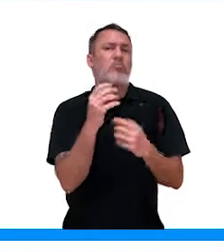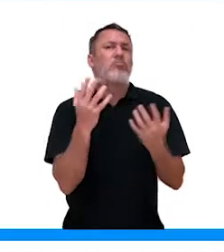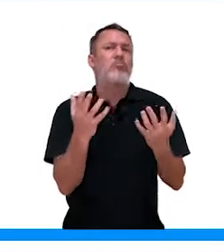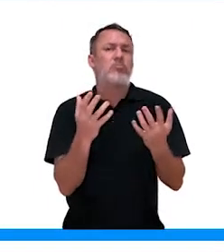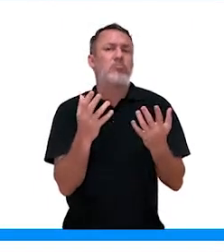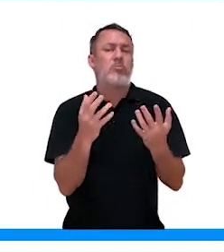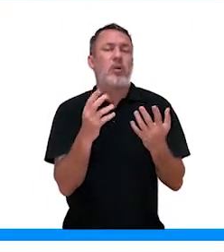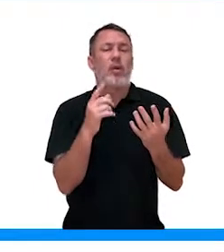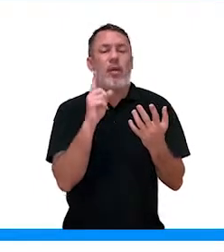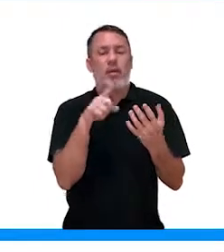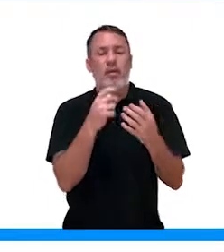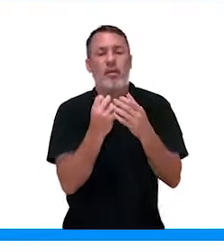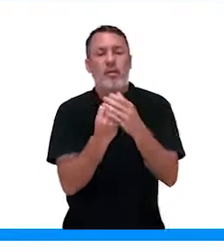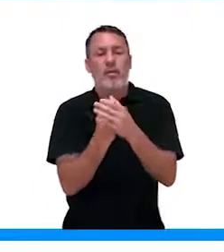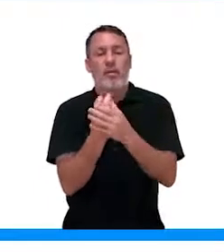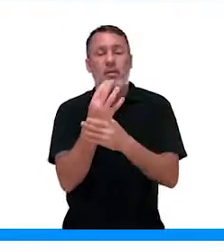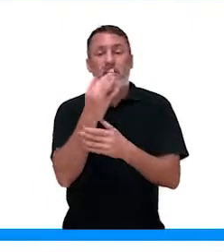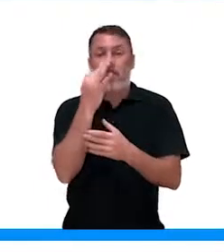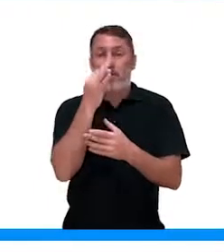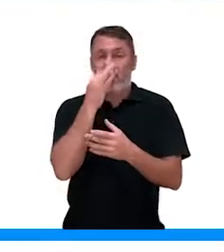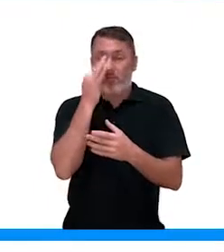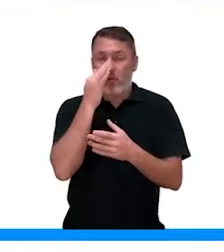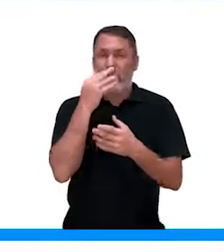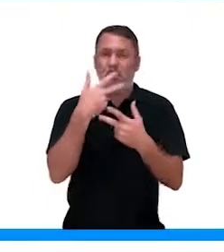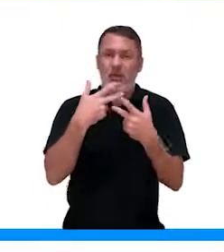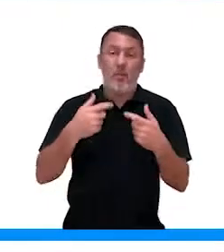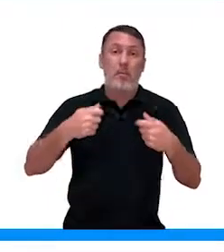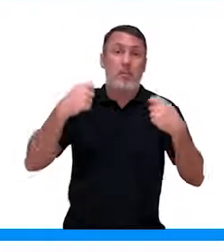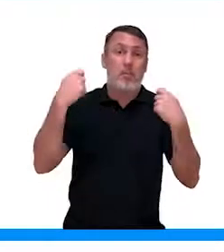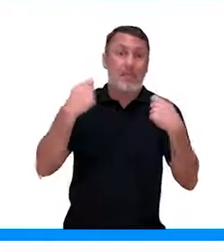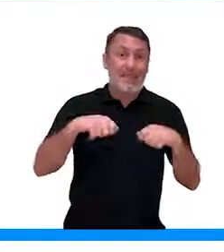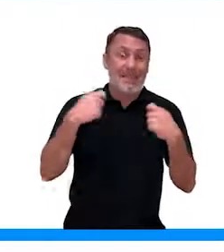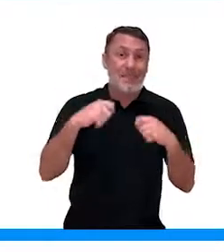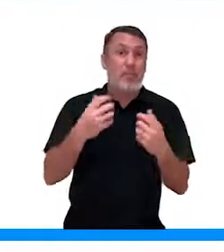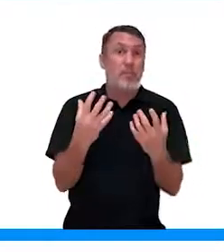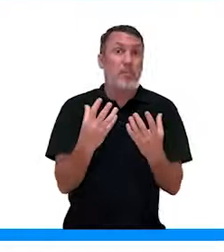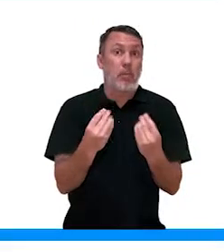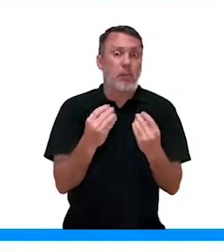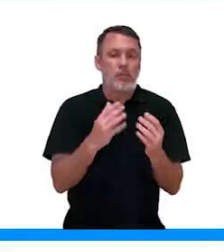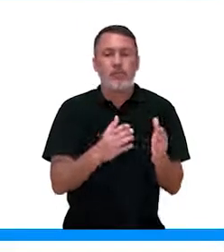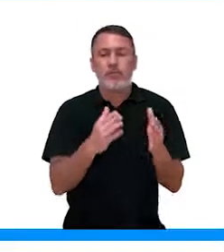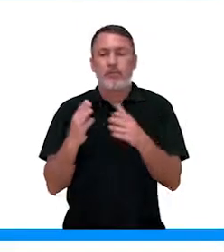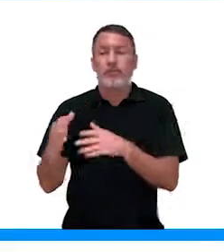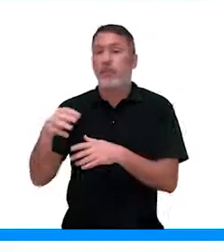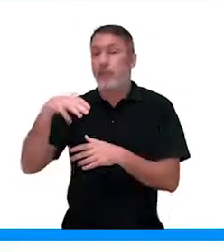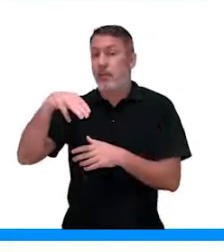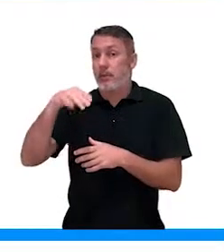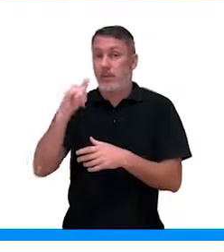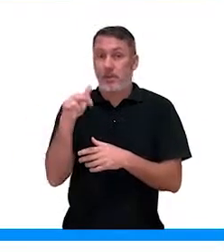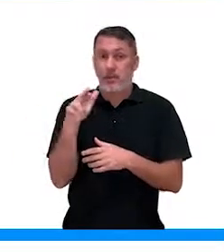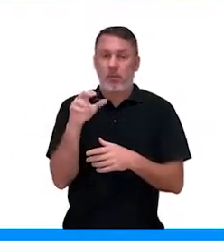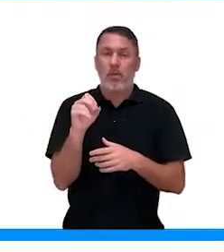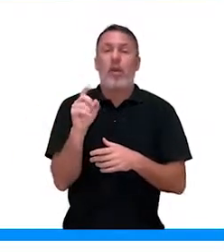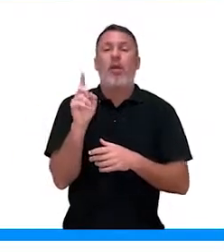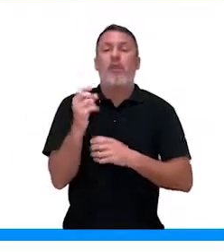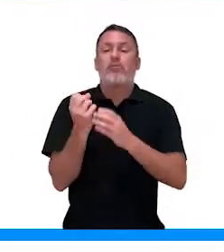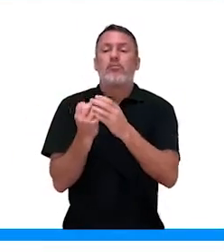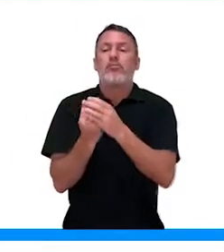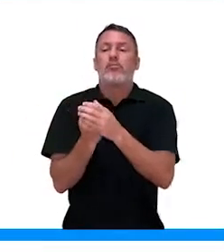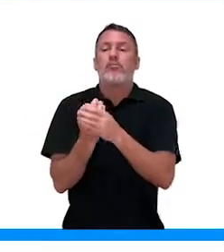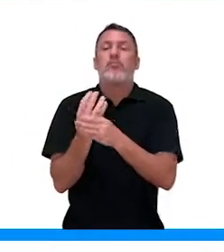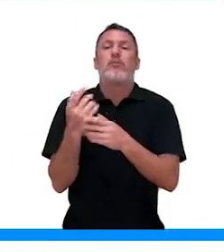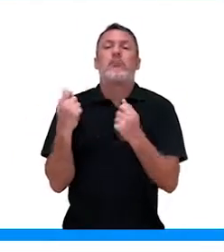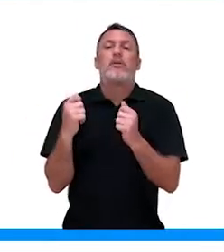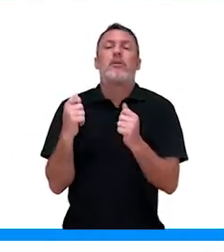aqueles no qual a planta vai precisar em grandes quantidades. Microelementos são aqueles que ela vai precisar em